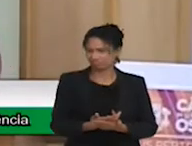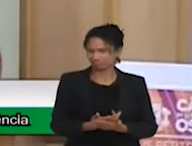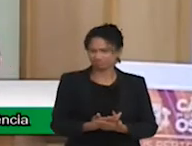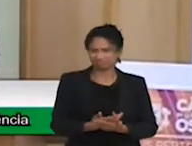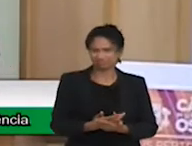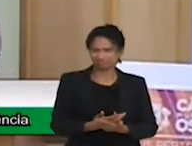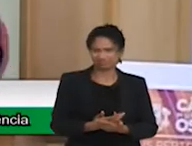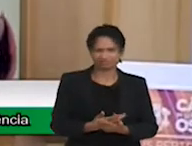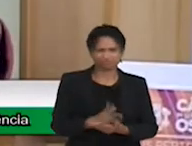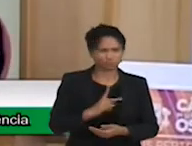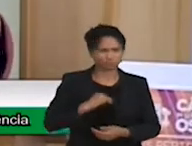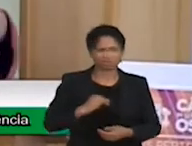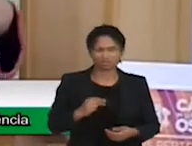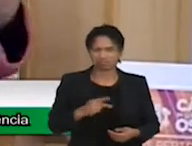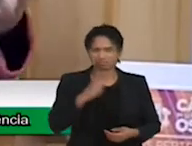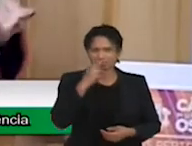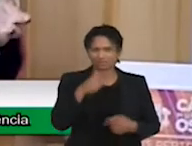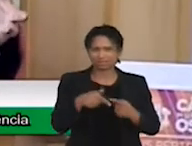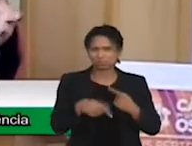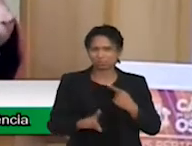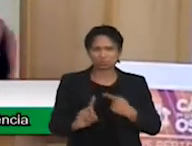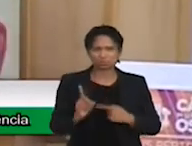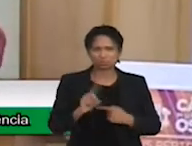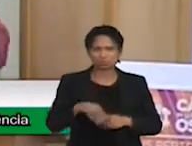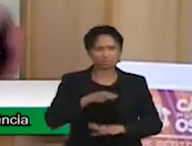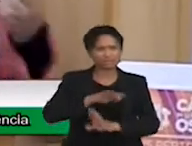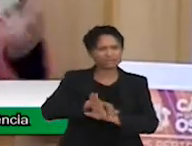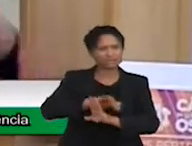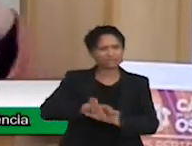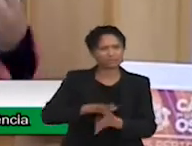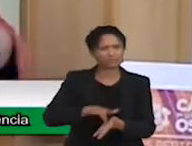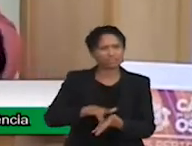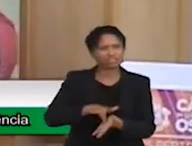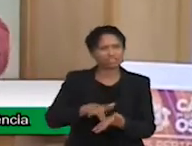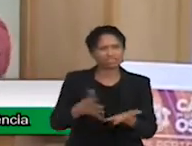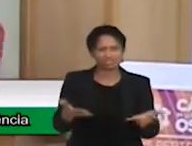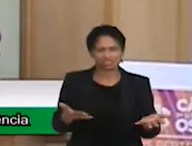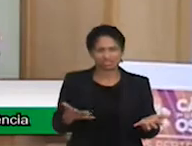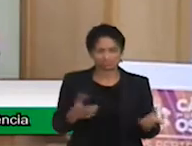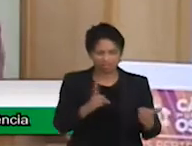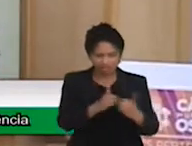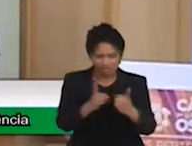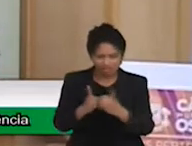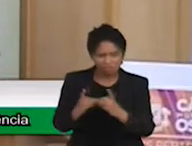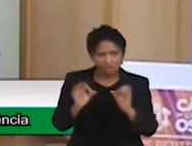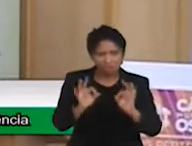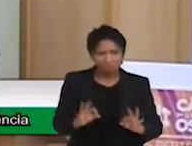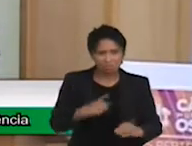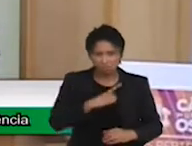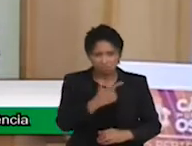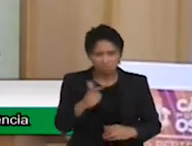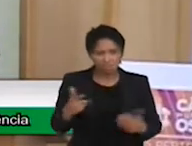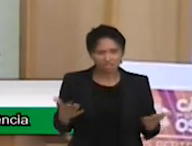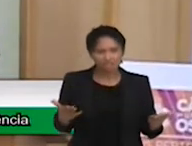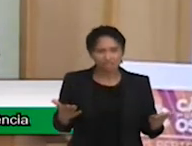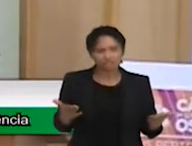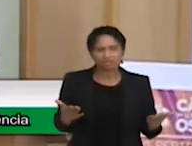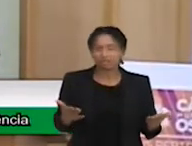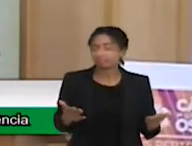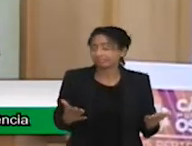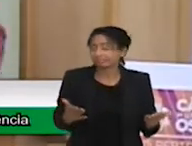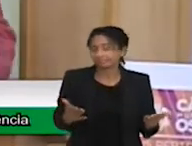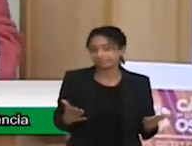A gente ia, nunca tinha o número... Eu até me tornei secretária do Conselho, porque não tinha... Só eu estava lá e eu gosto de escrever, anotar.